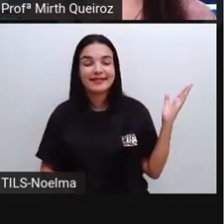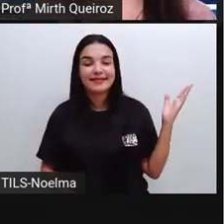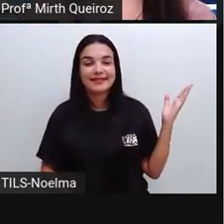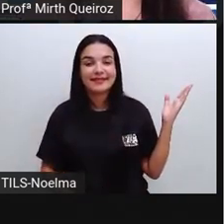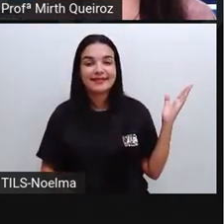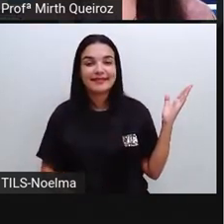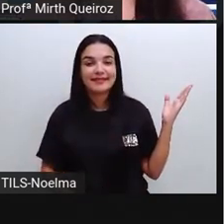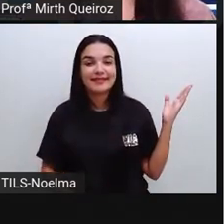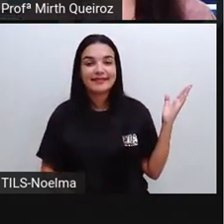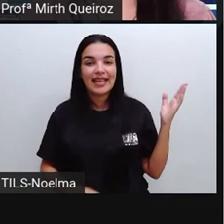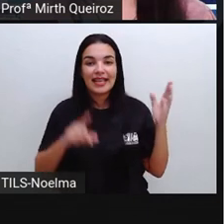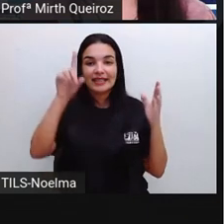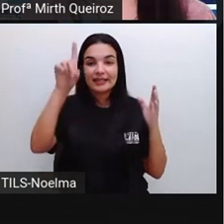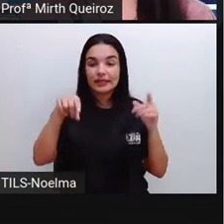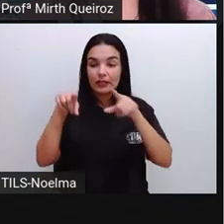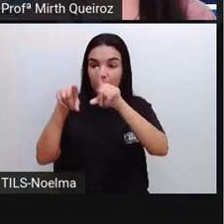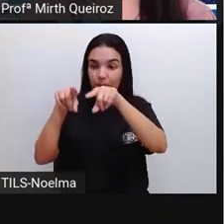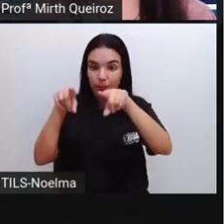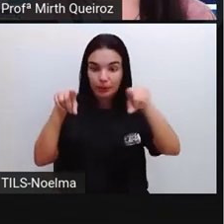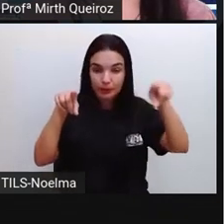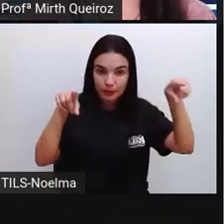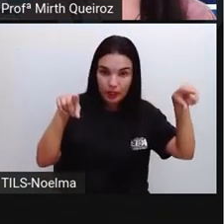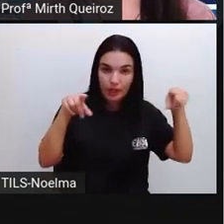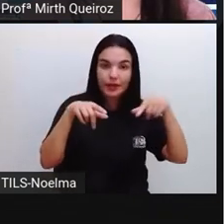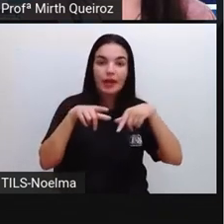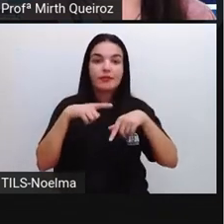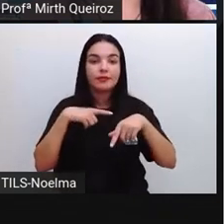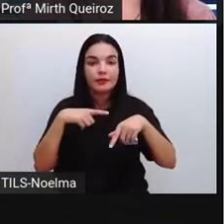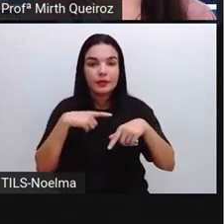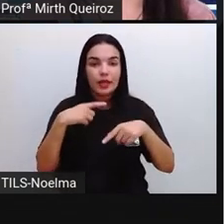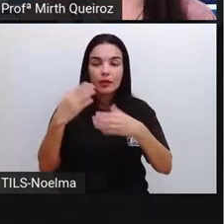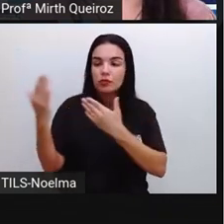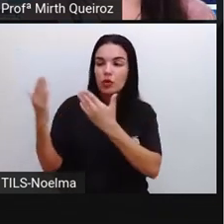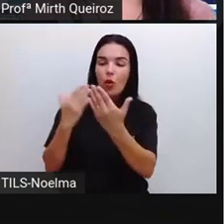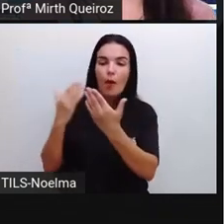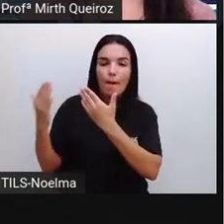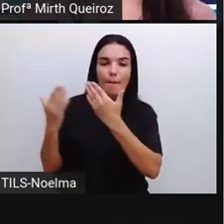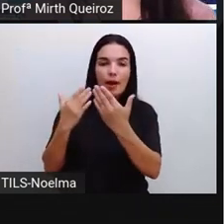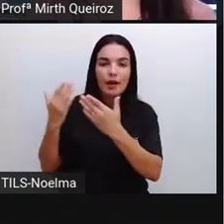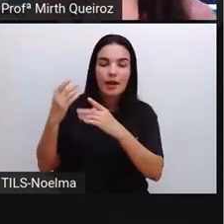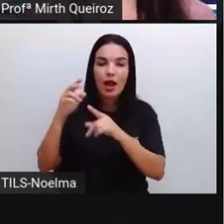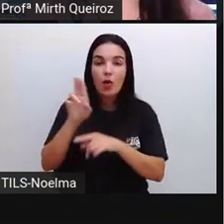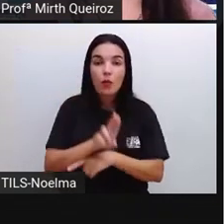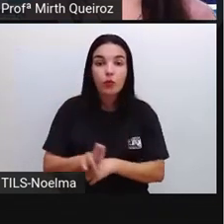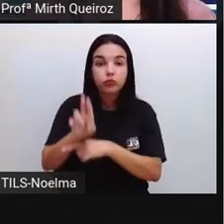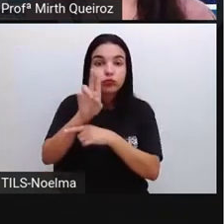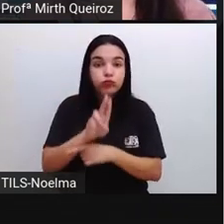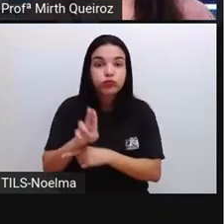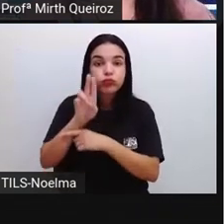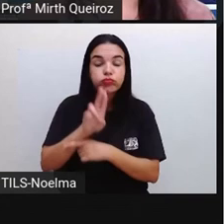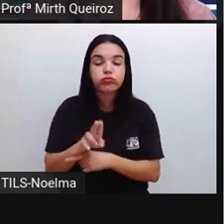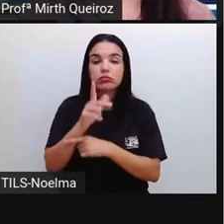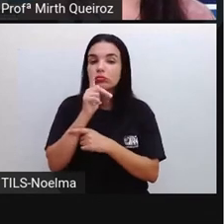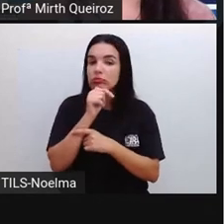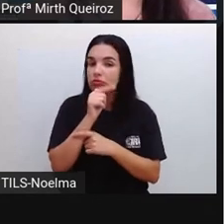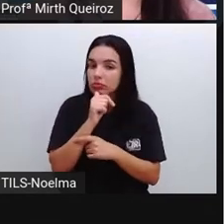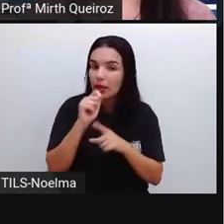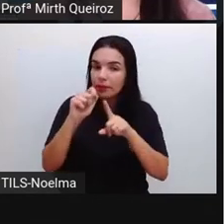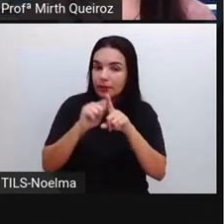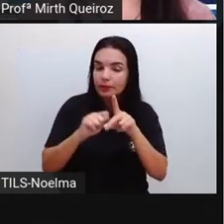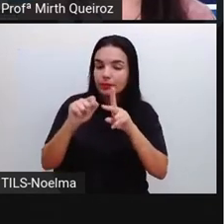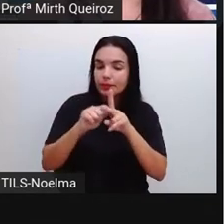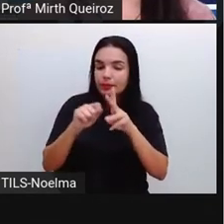Nós vamos ter o gráfico, vai ter a presença aí do gráfico para poder comparar aí o consumo, né? De acordo com